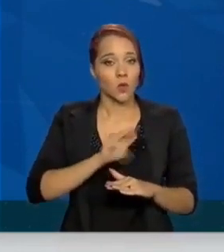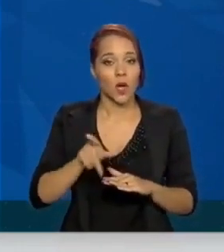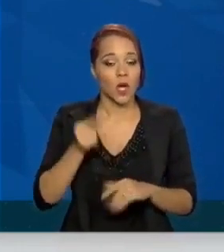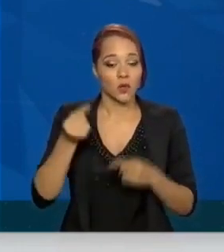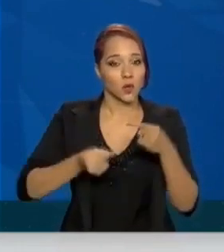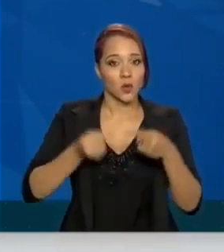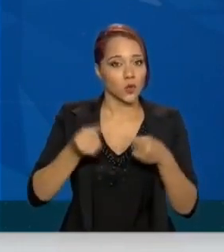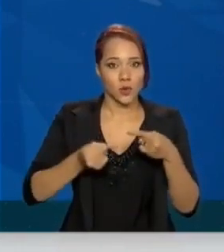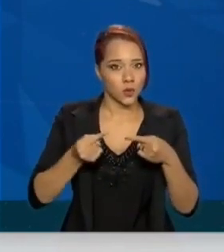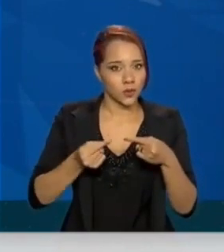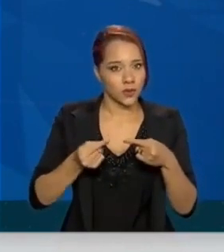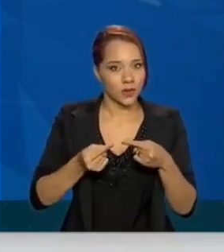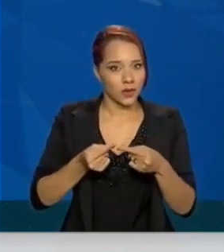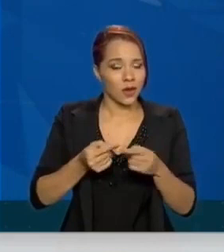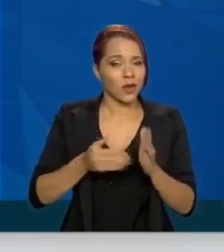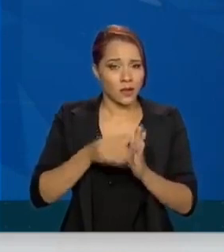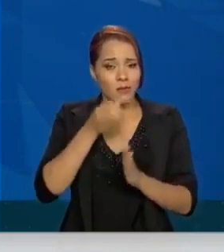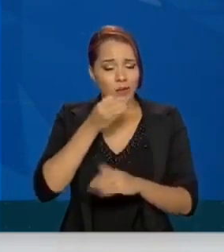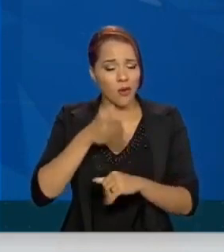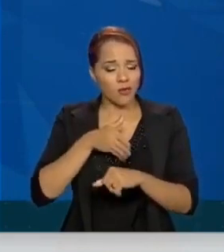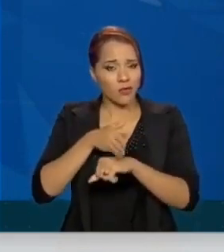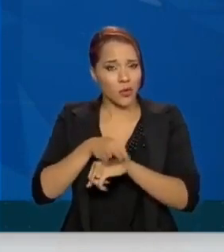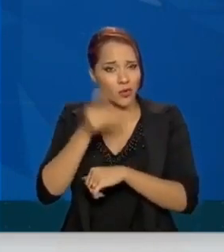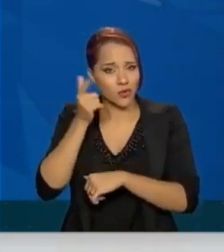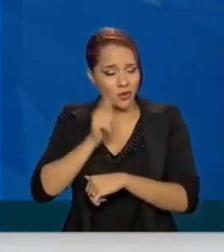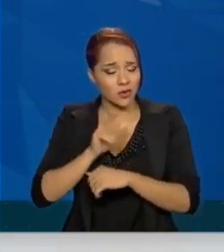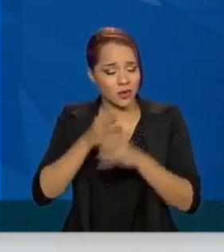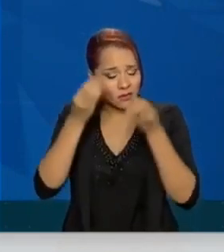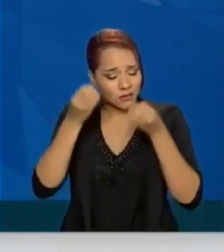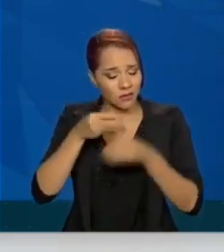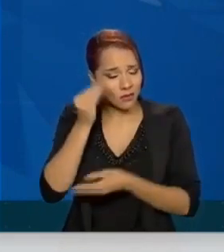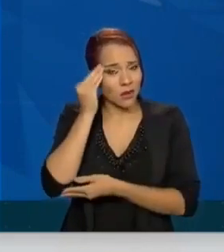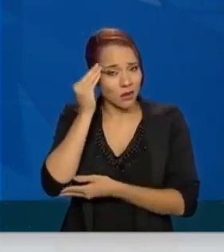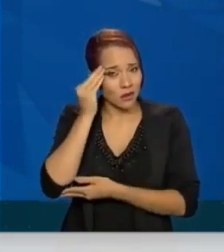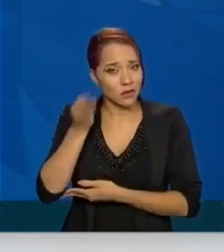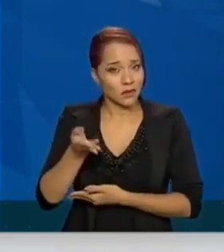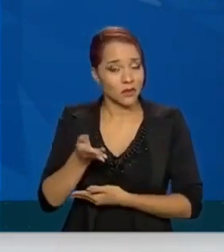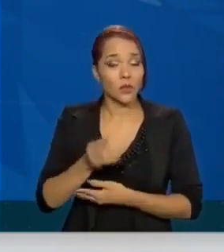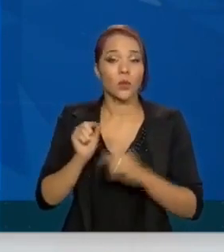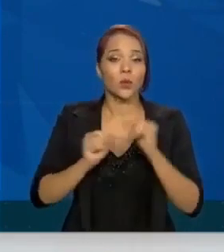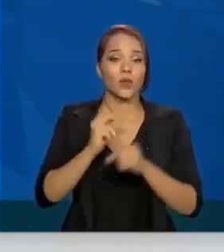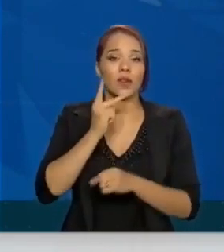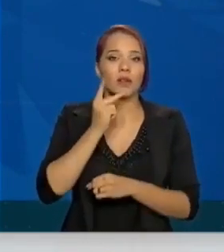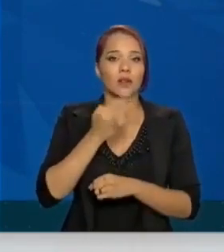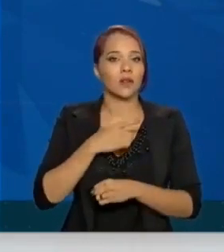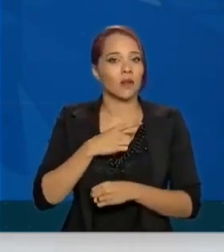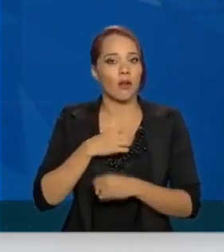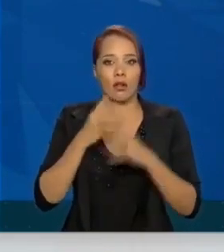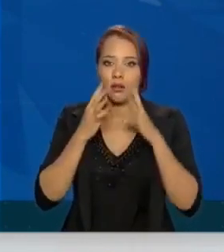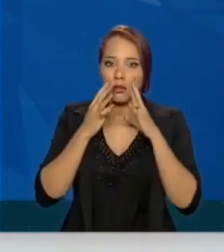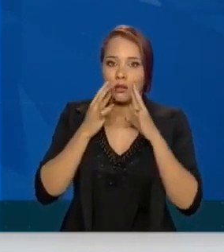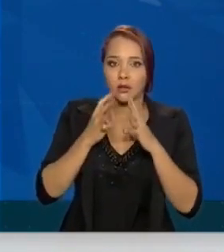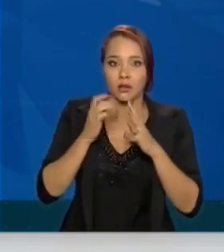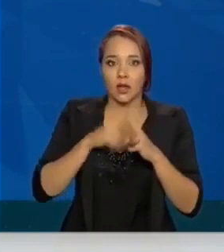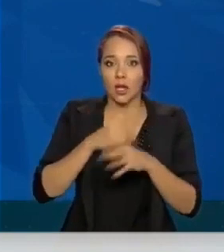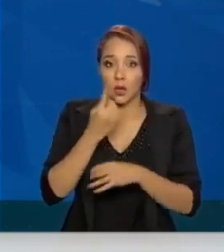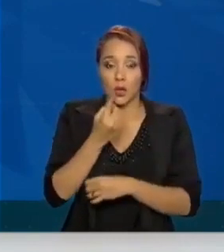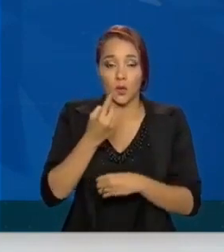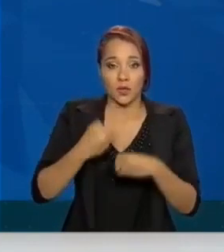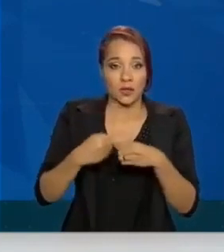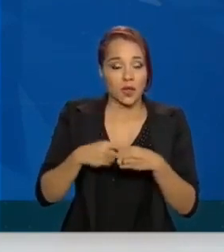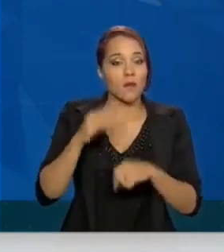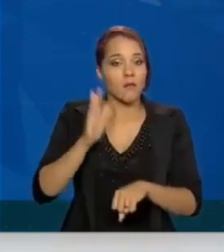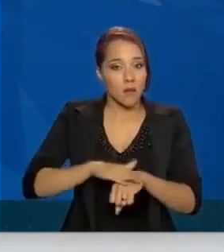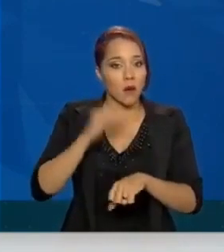discutido isso. Até é bom que entre que é para ficar pacificado. E o que eu falei assim, que me chama muita atenção, que uma das cidades que